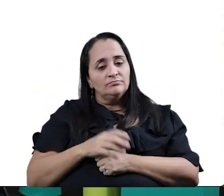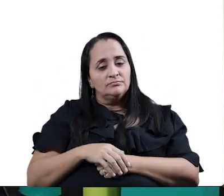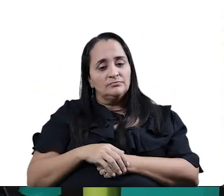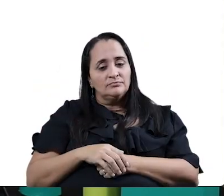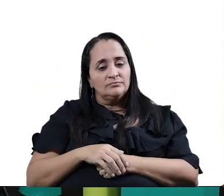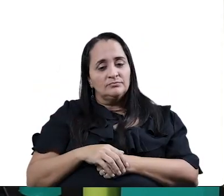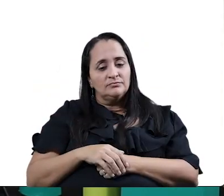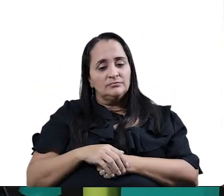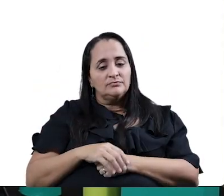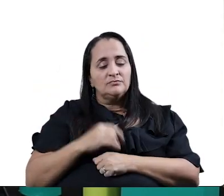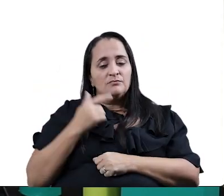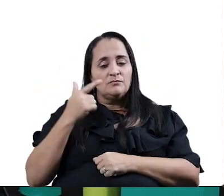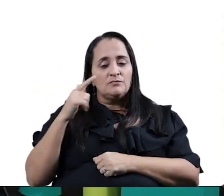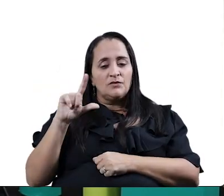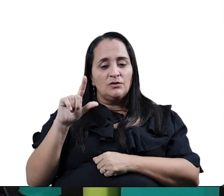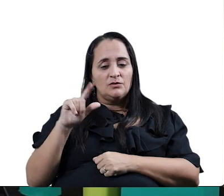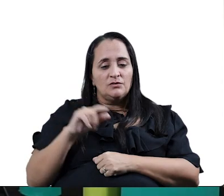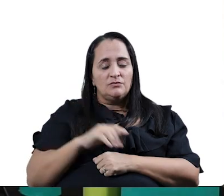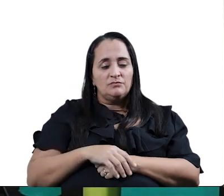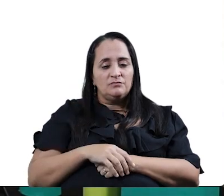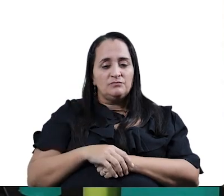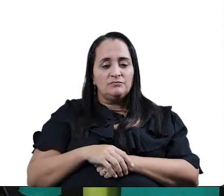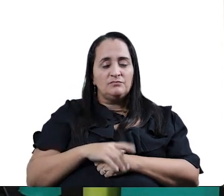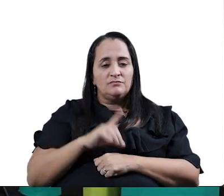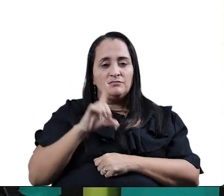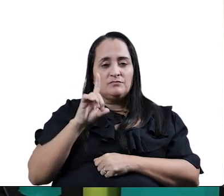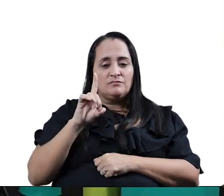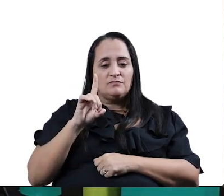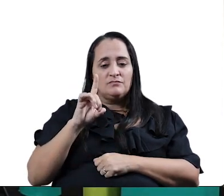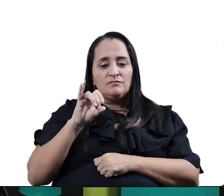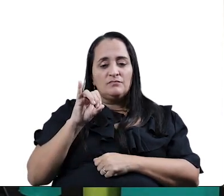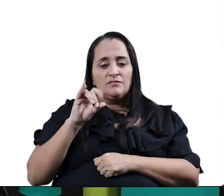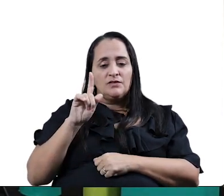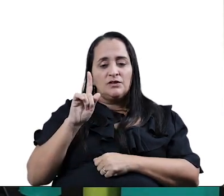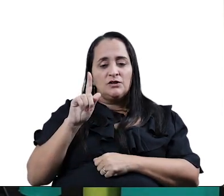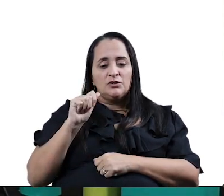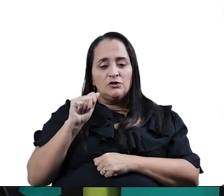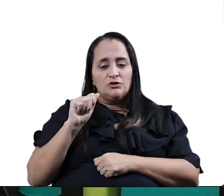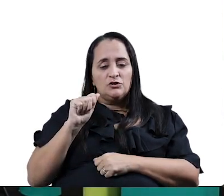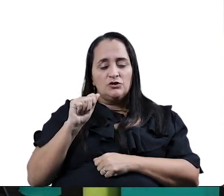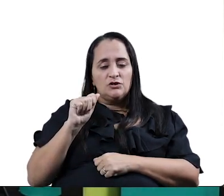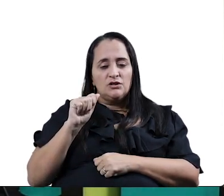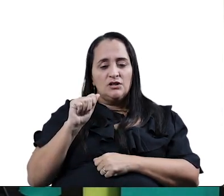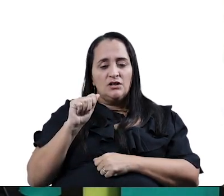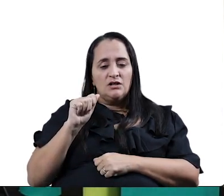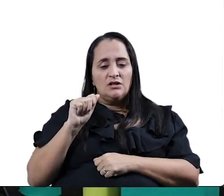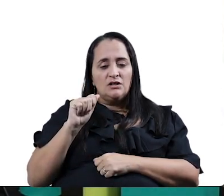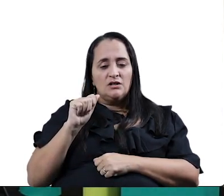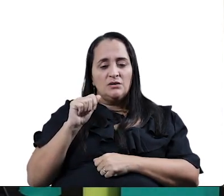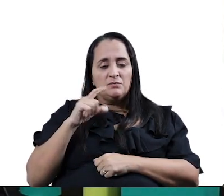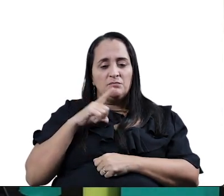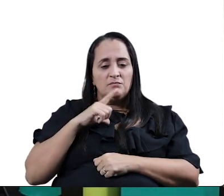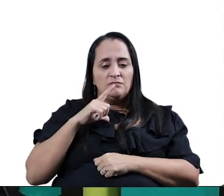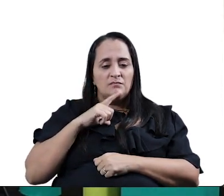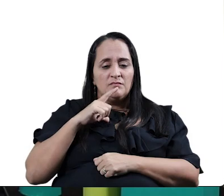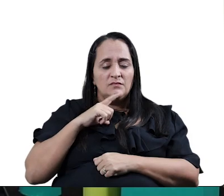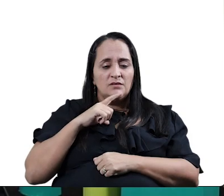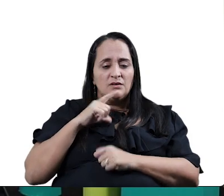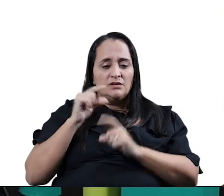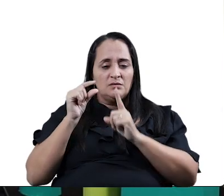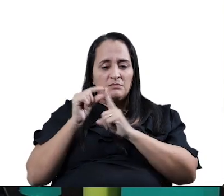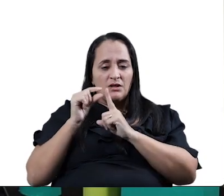Vamos lá ver outra. Diga. A palavra diga, gente. Tem alguma